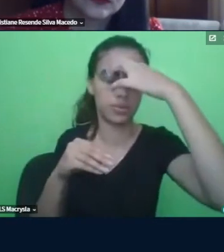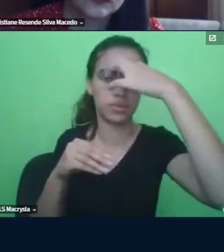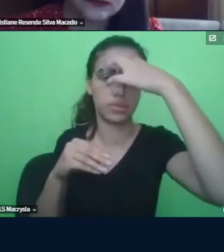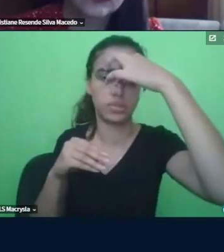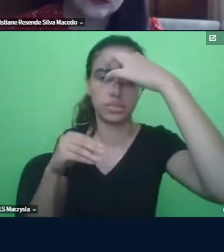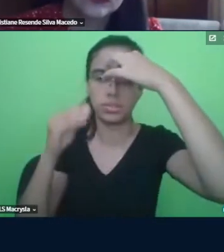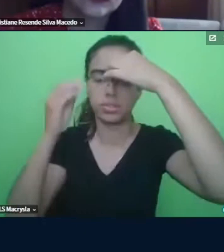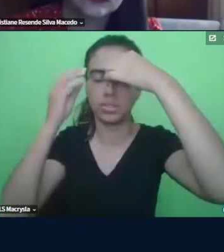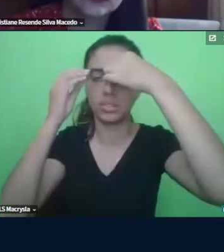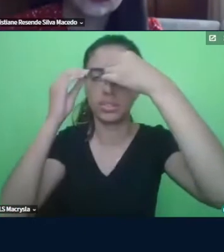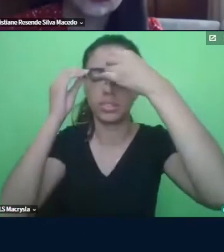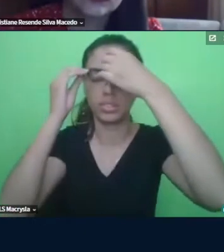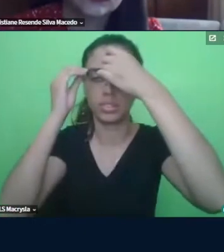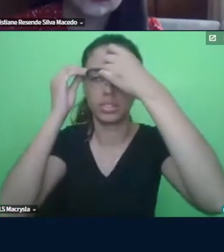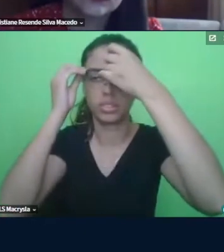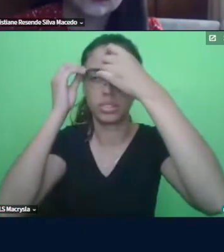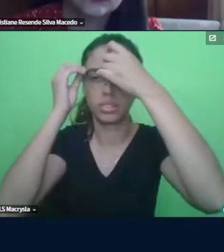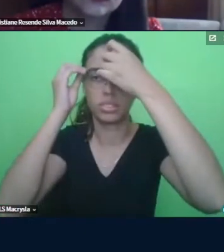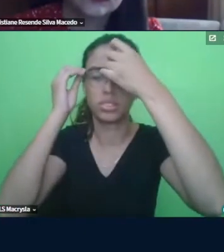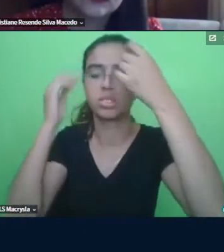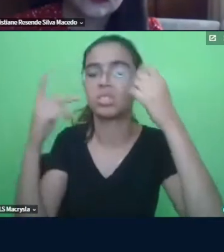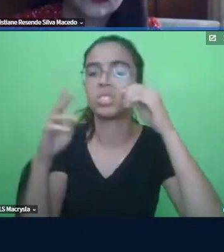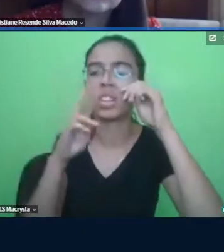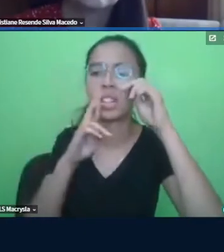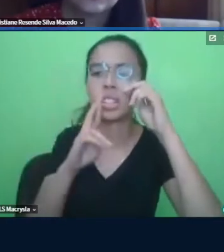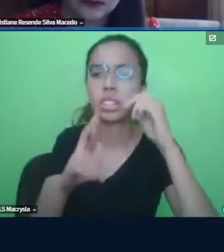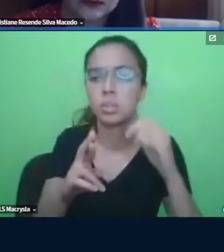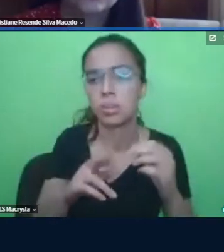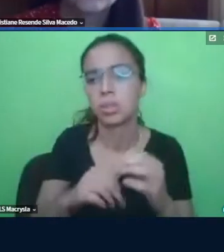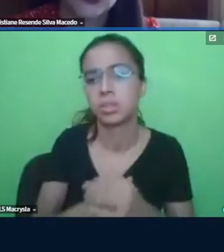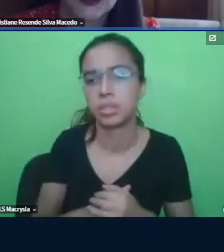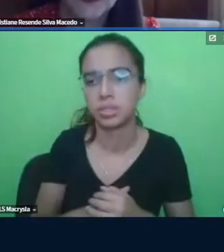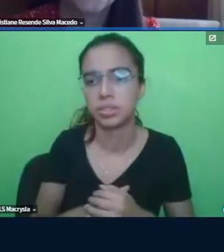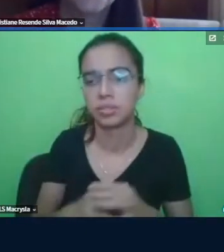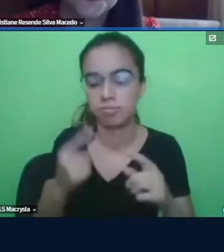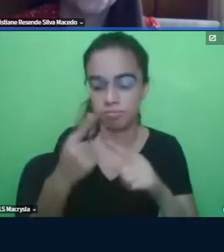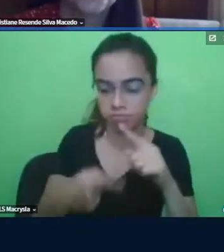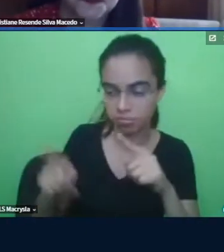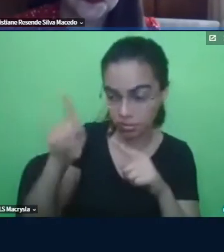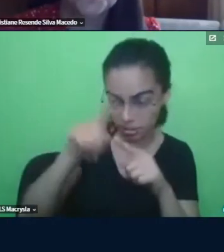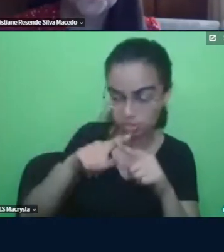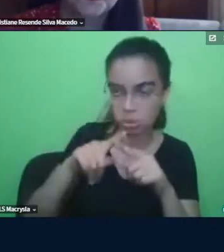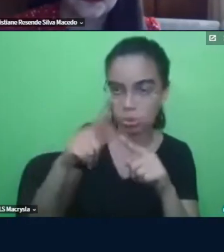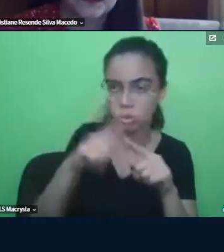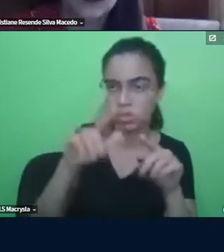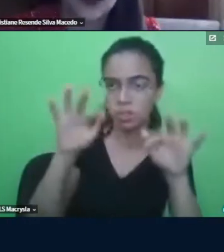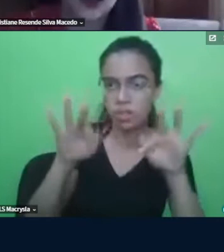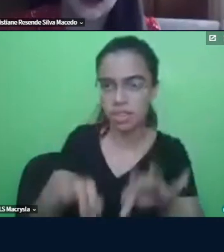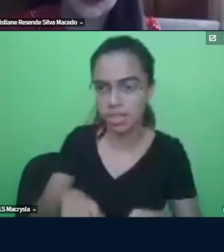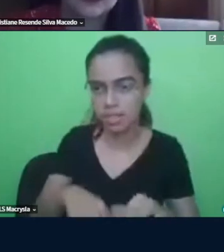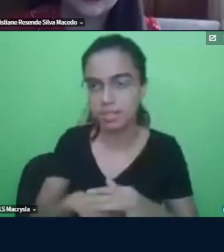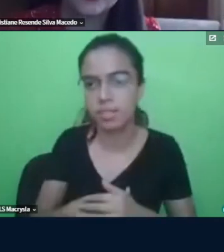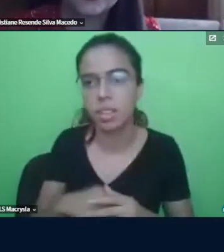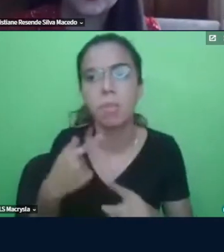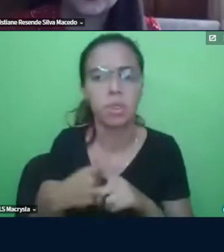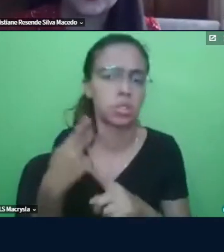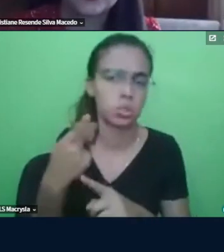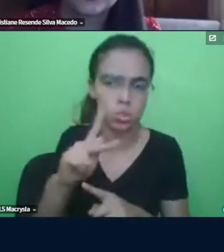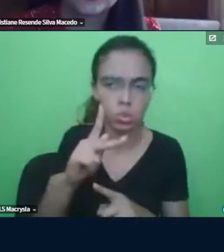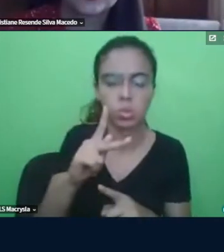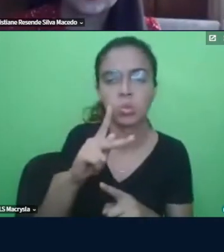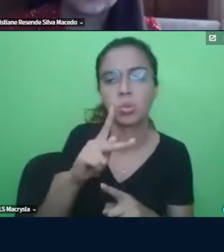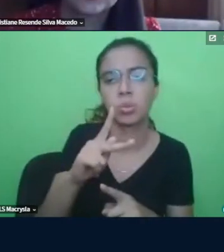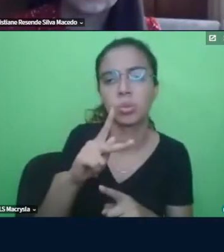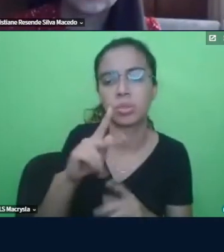e essa reflexão é o novo insumo para esse novo ciclo e aí vai pelo que eu vi no teu texto você fez uns três ou quatro